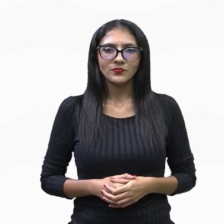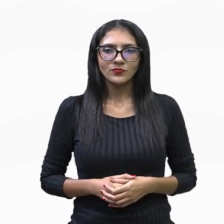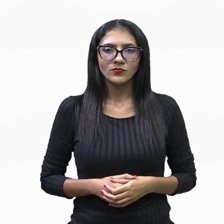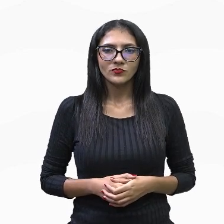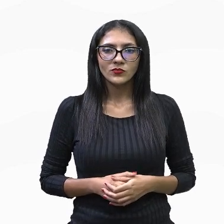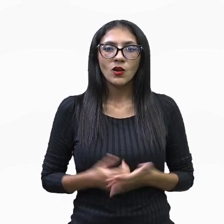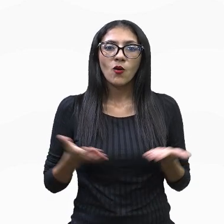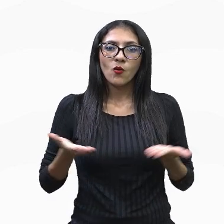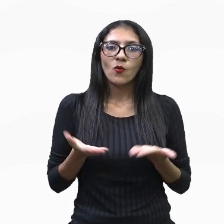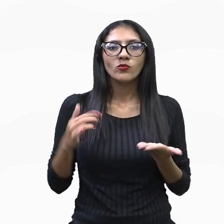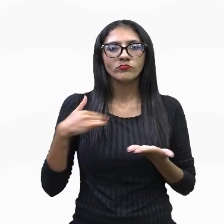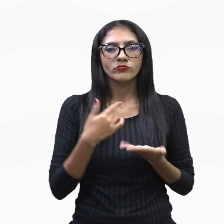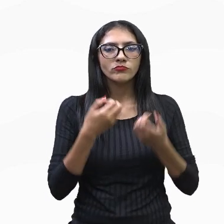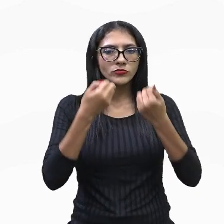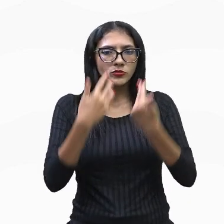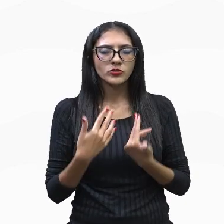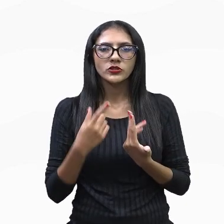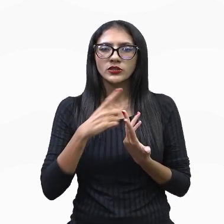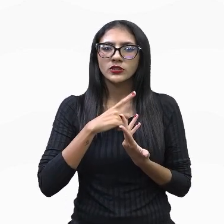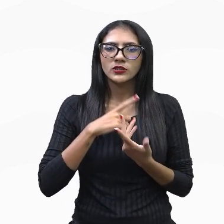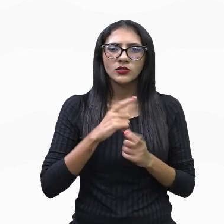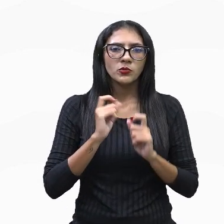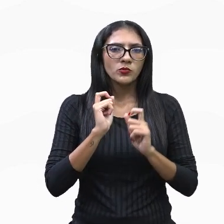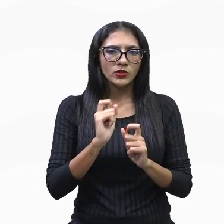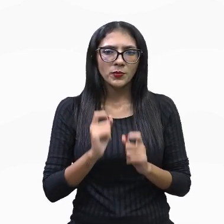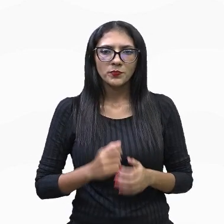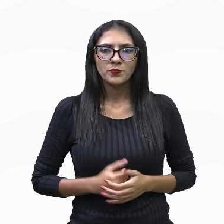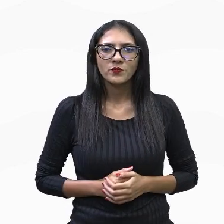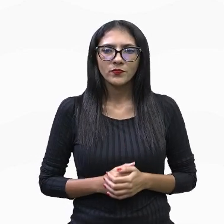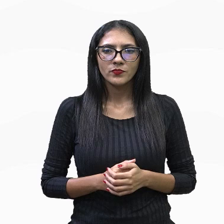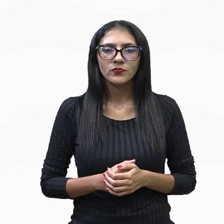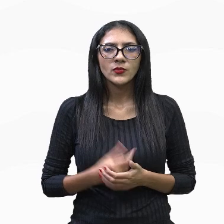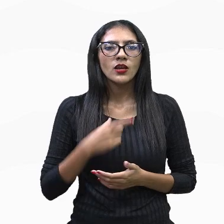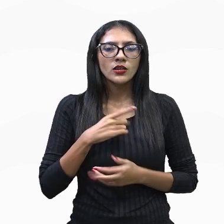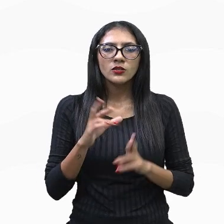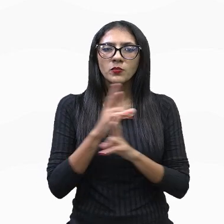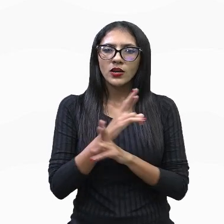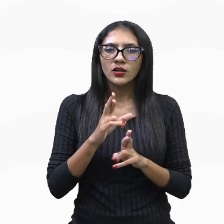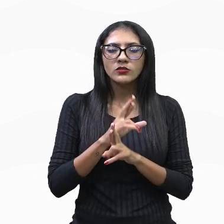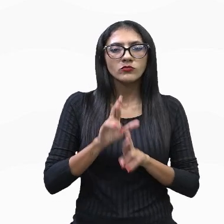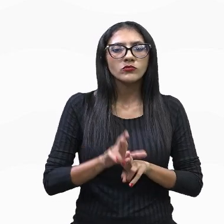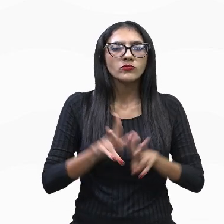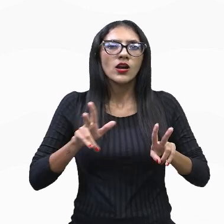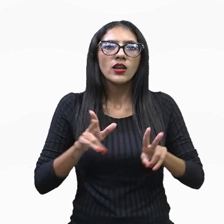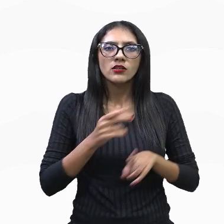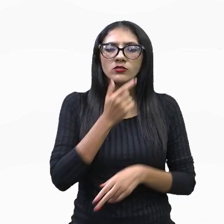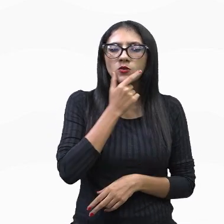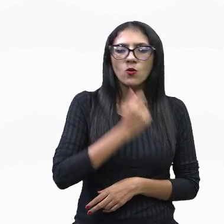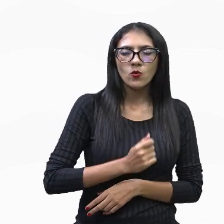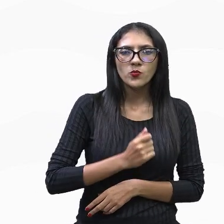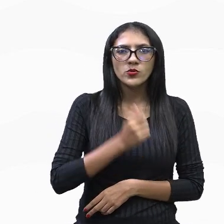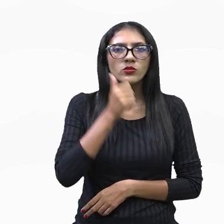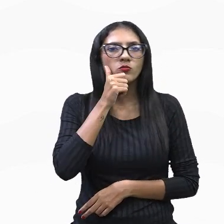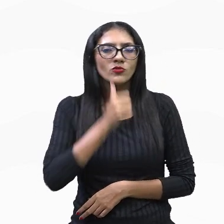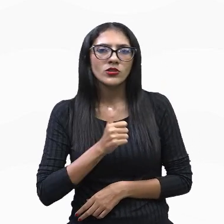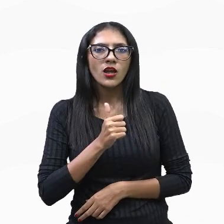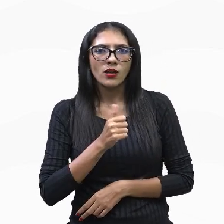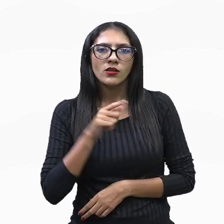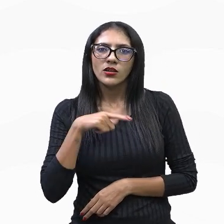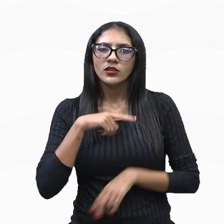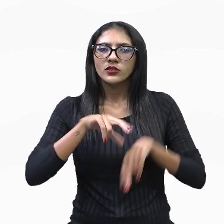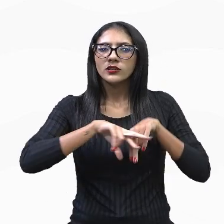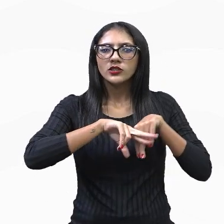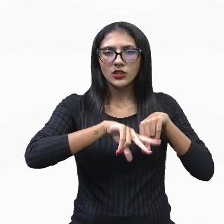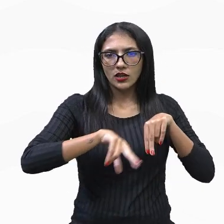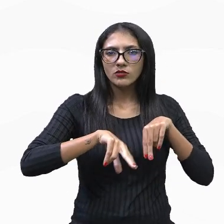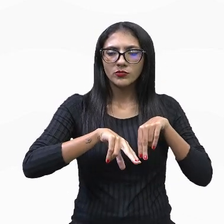a gente fala que expressa mais do que as diferenças entre homens e mulheres, essa questão do gênero,